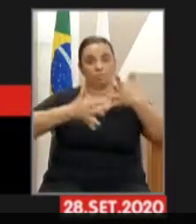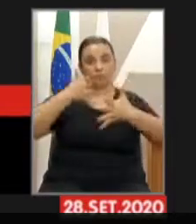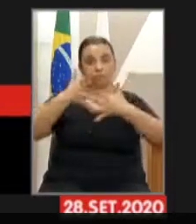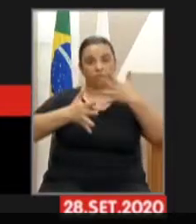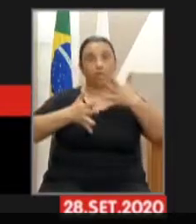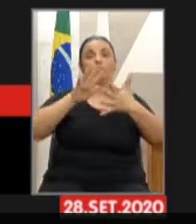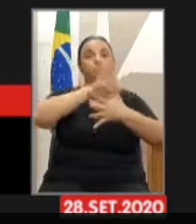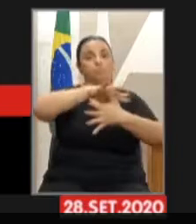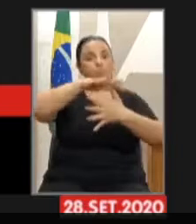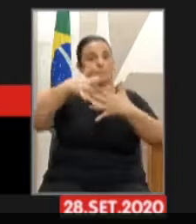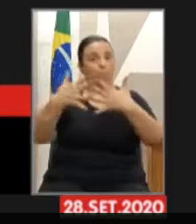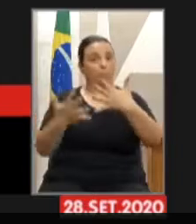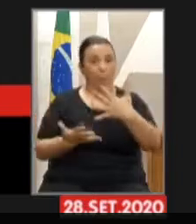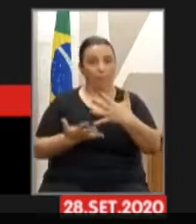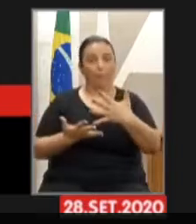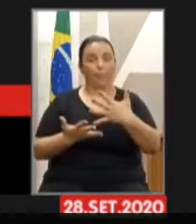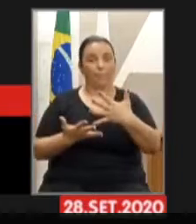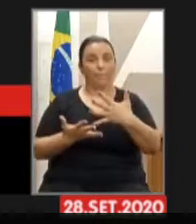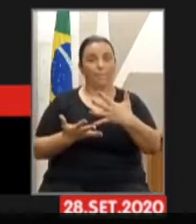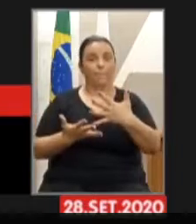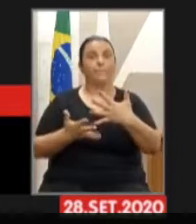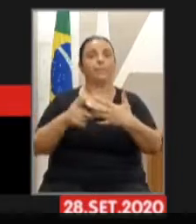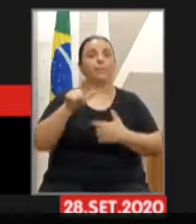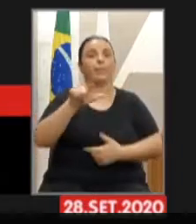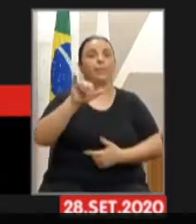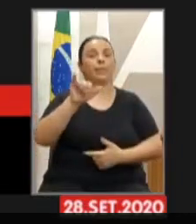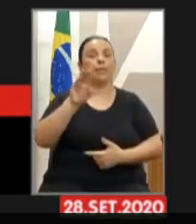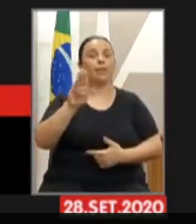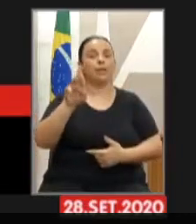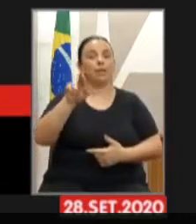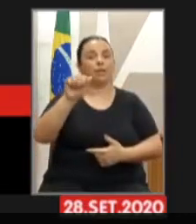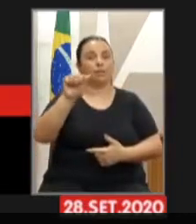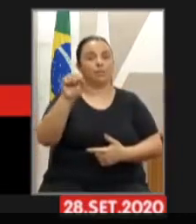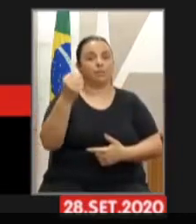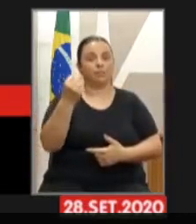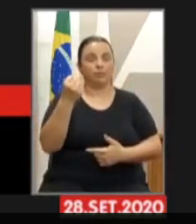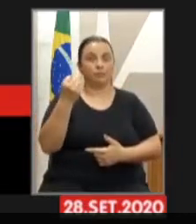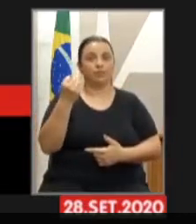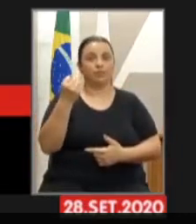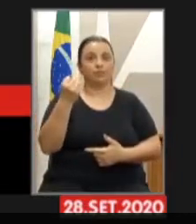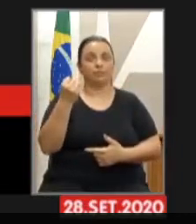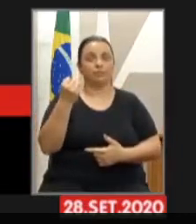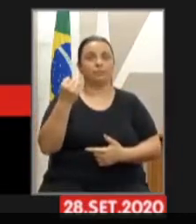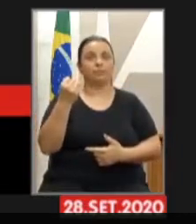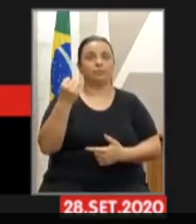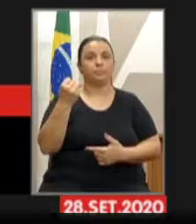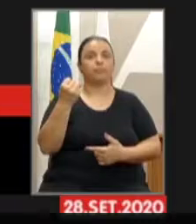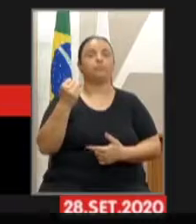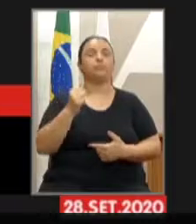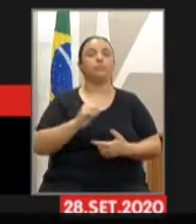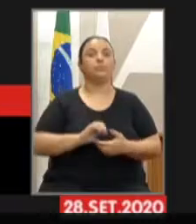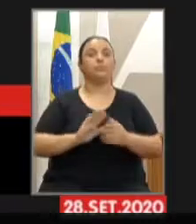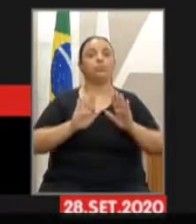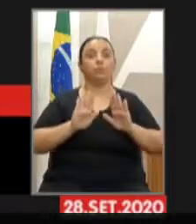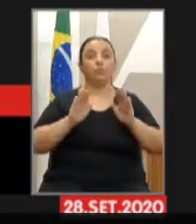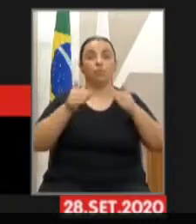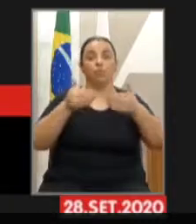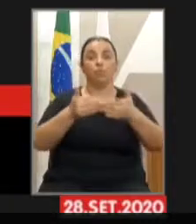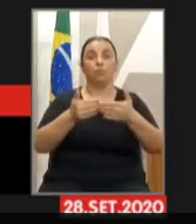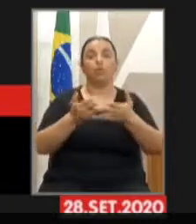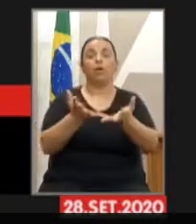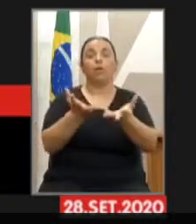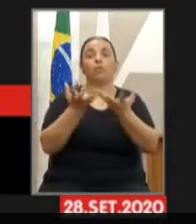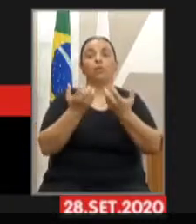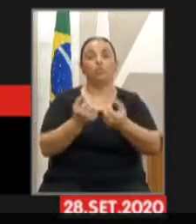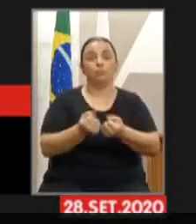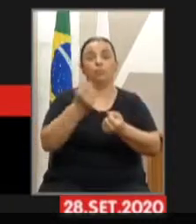sinais, Libras. Diante disso, que o Estado coloque nas participações públicas voltadas para atendimento externo, profissionais